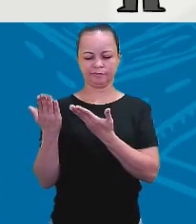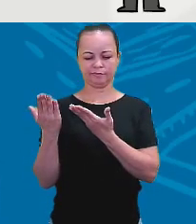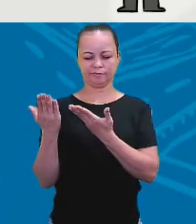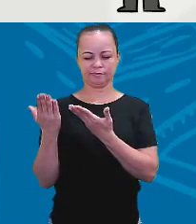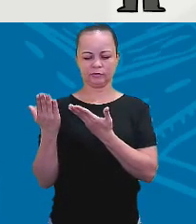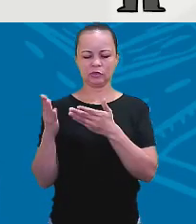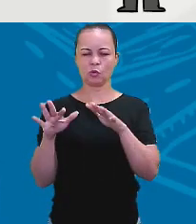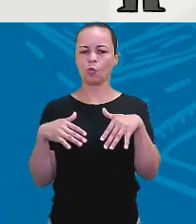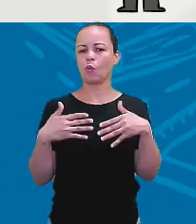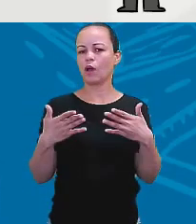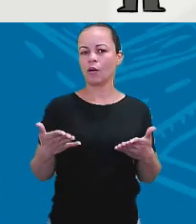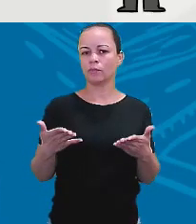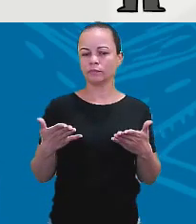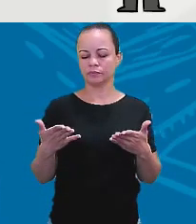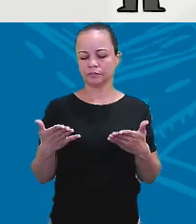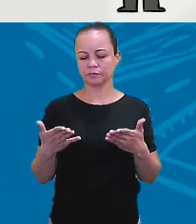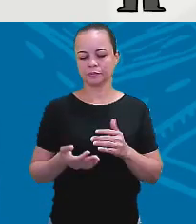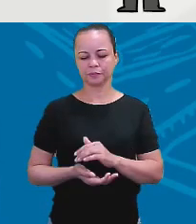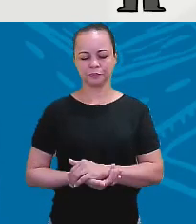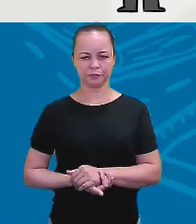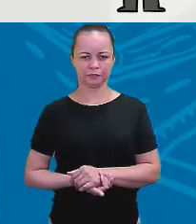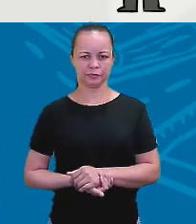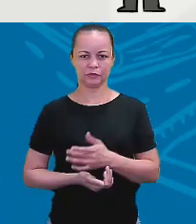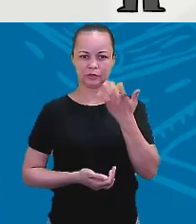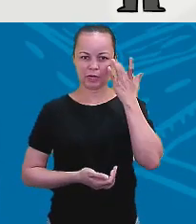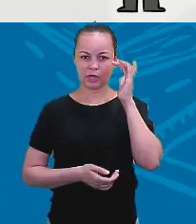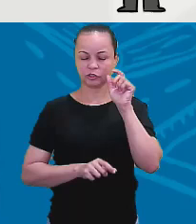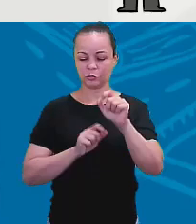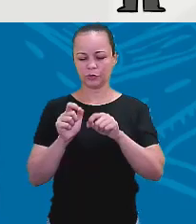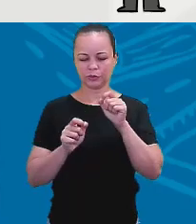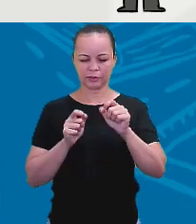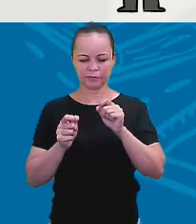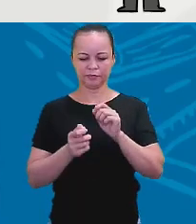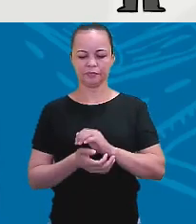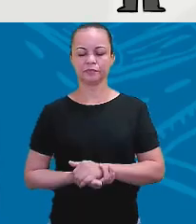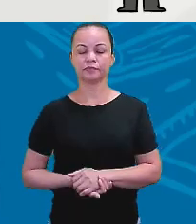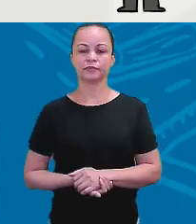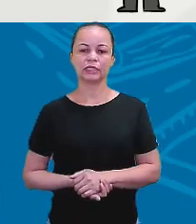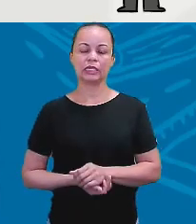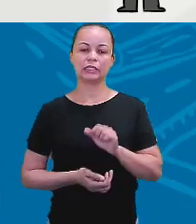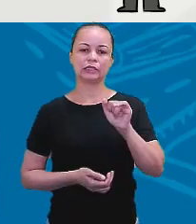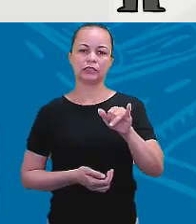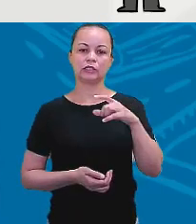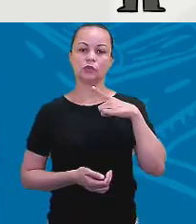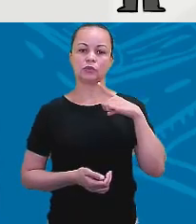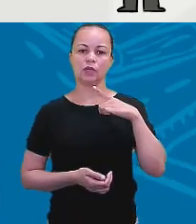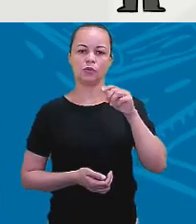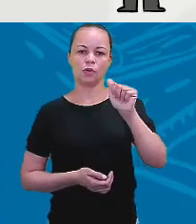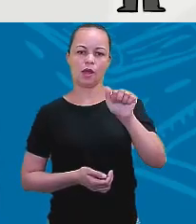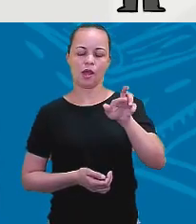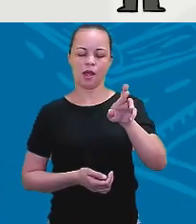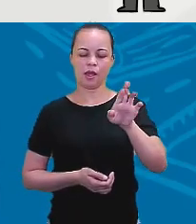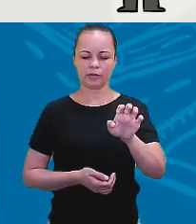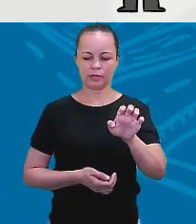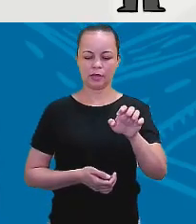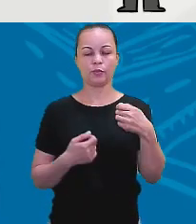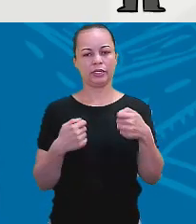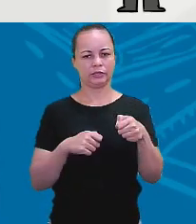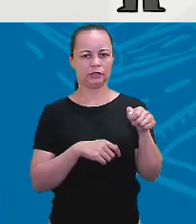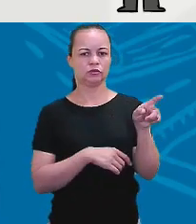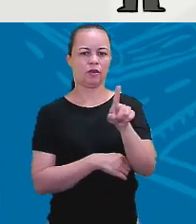aren't, or didn't they. O vocês acham? Ó, se ali eu tenho are, eu vou ter que negar